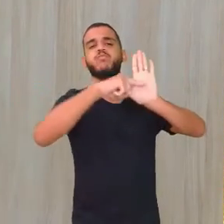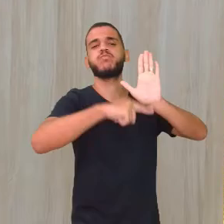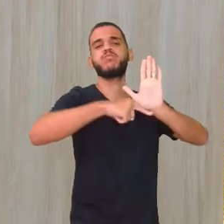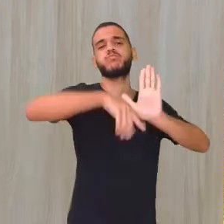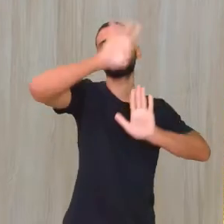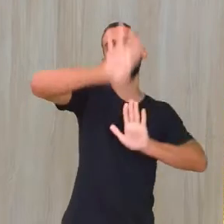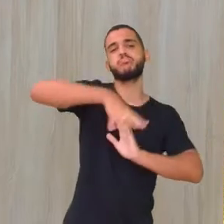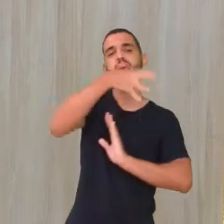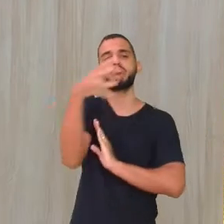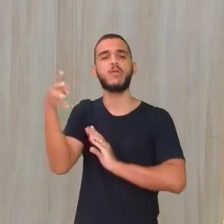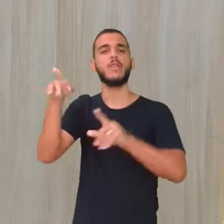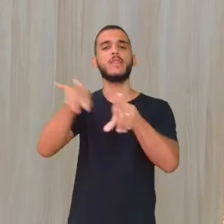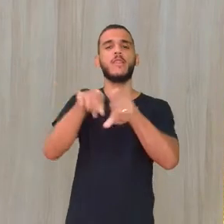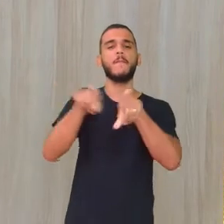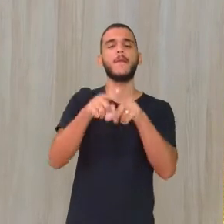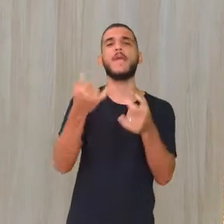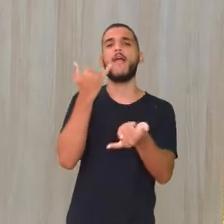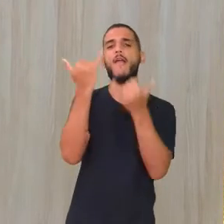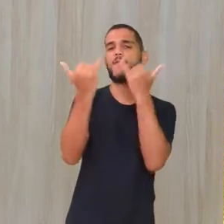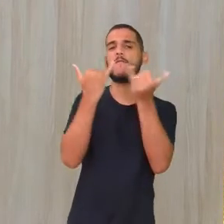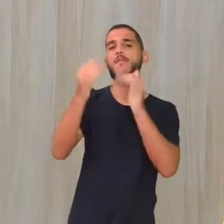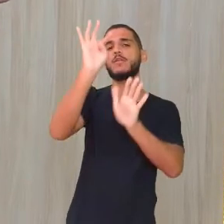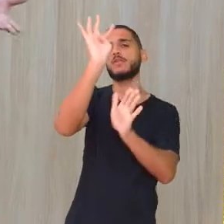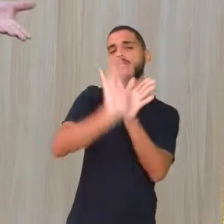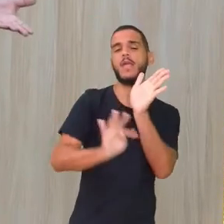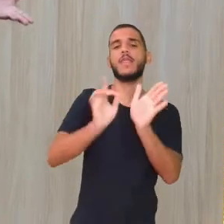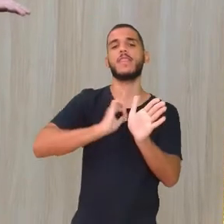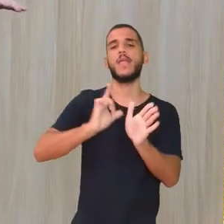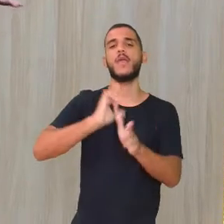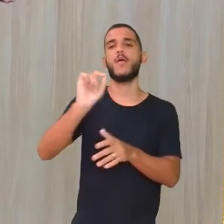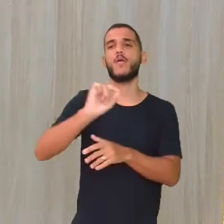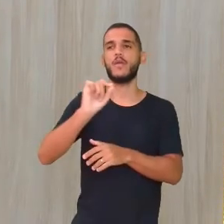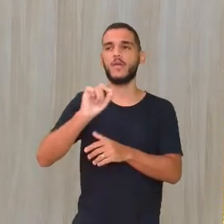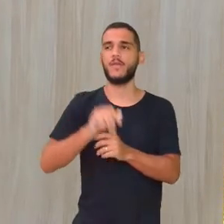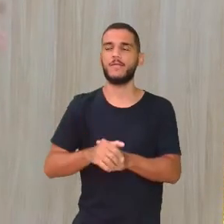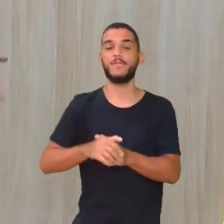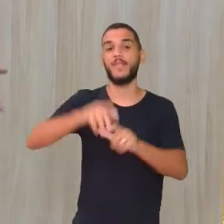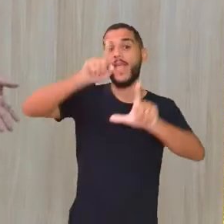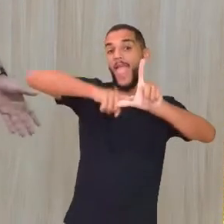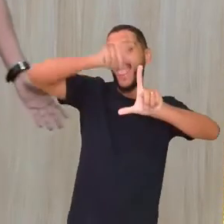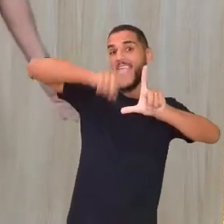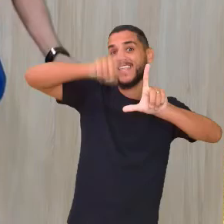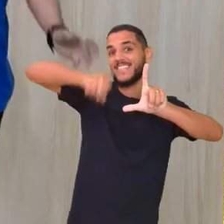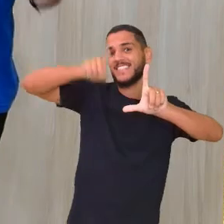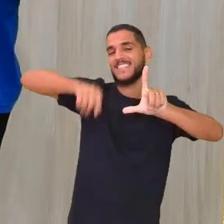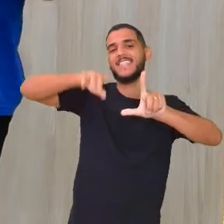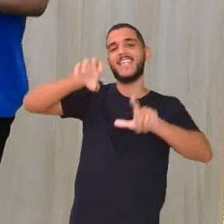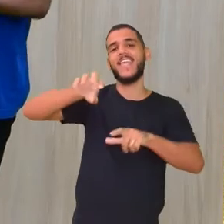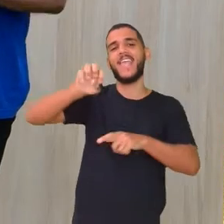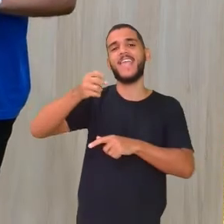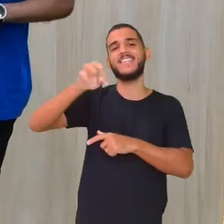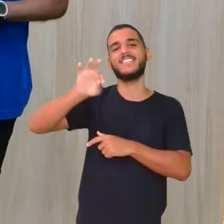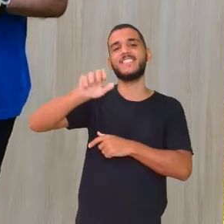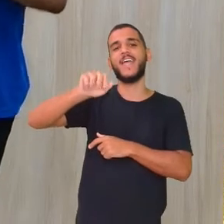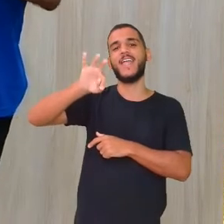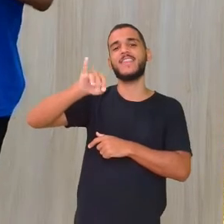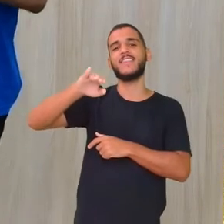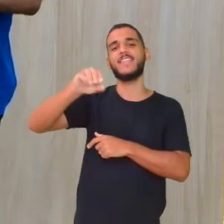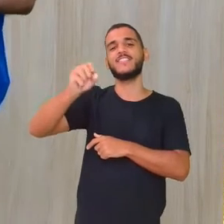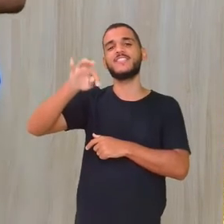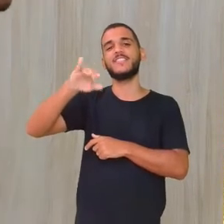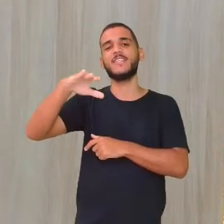tabela Uma informação de um texto, a gente chama de dado estatístico E hoje a gente vai ver essa aula